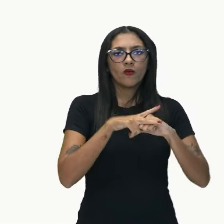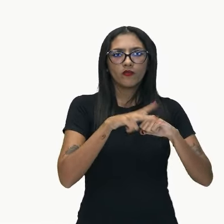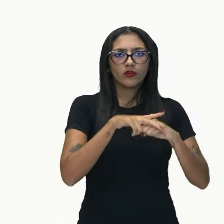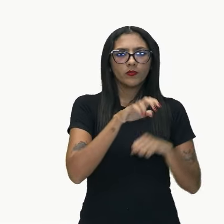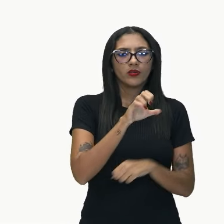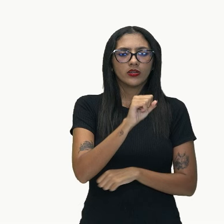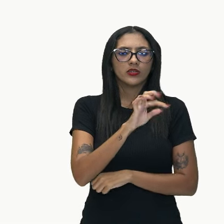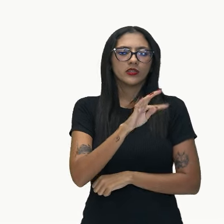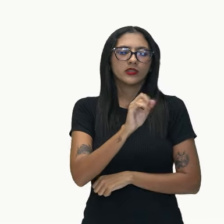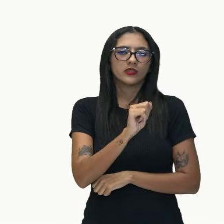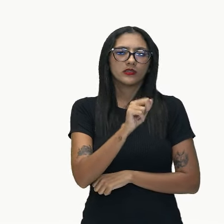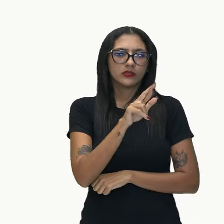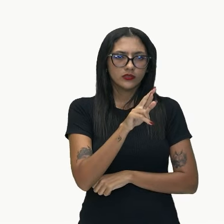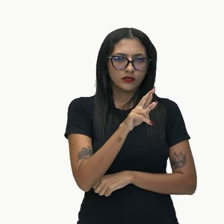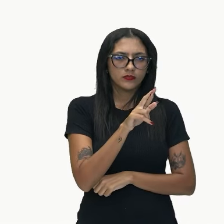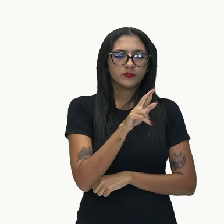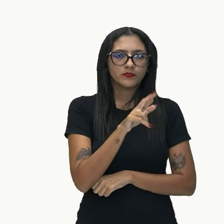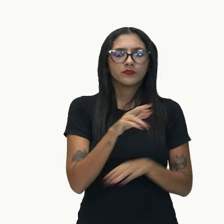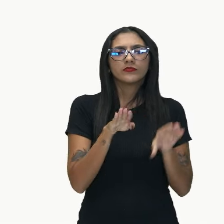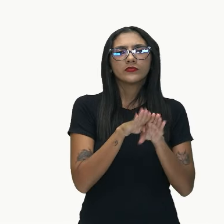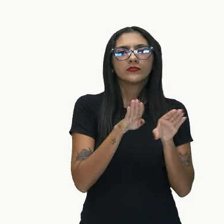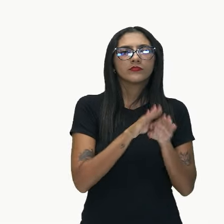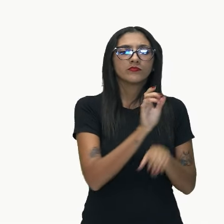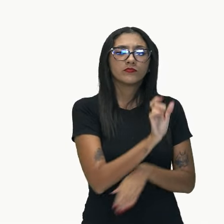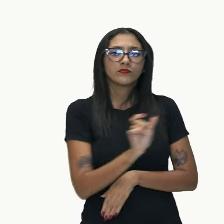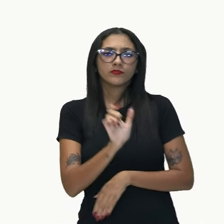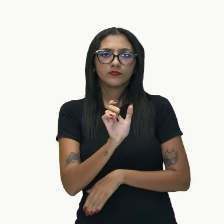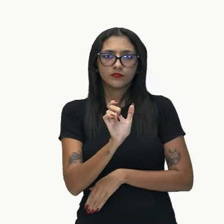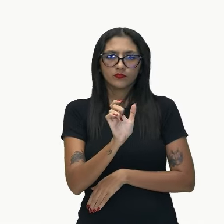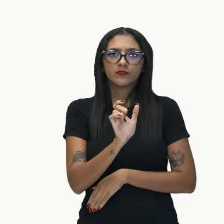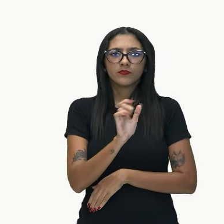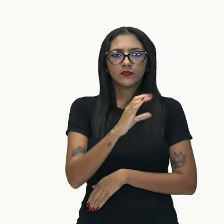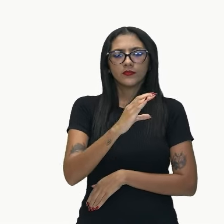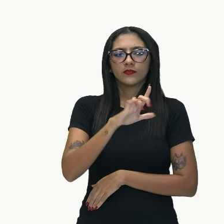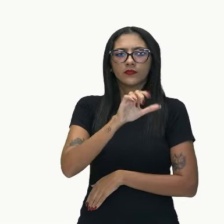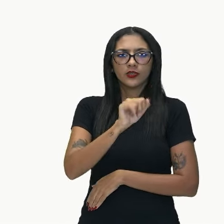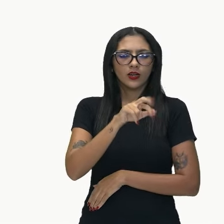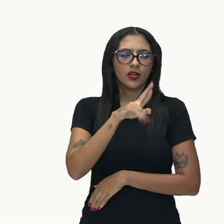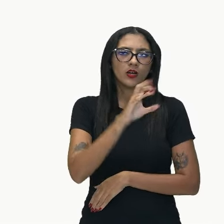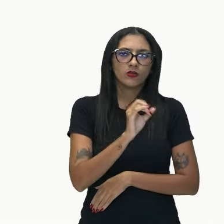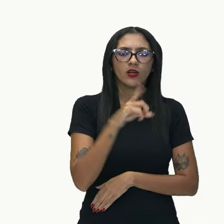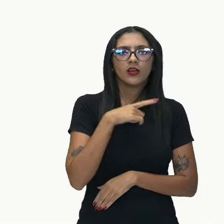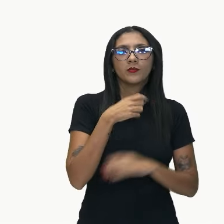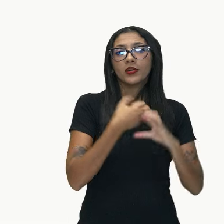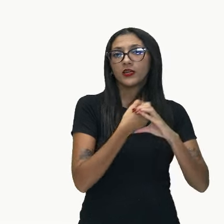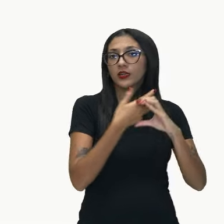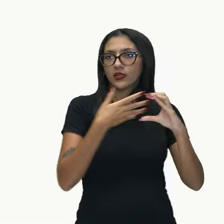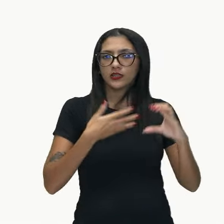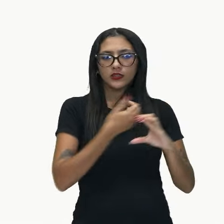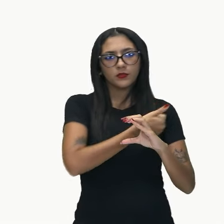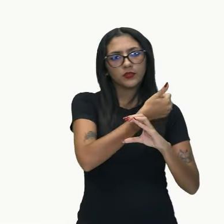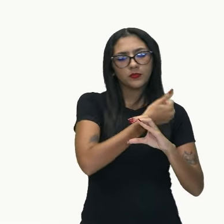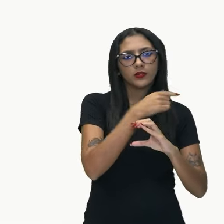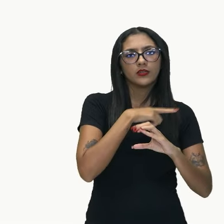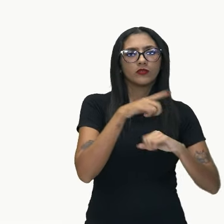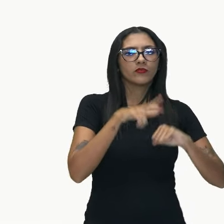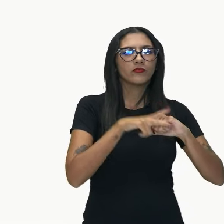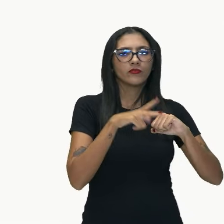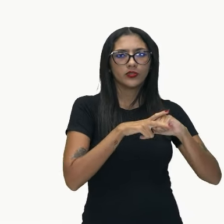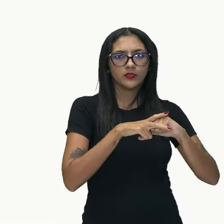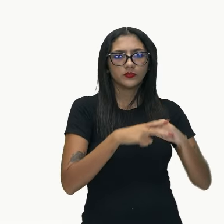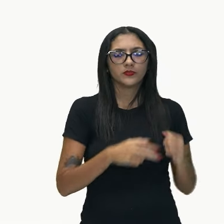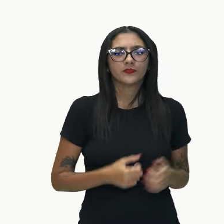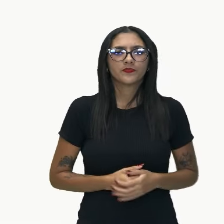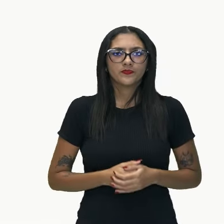palavrinha que traz qualificação, né? O meu predicativo. Claro, está bem aqui. Então, nessa estrutura, eu tenho, novamente, estrutura de